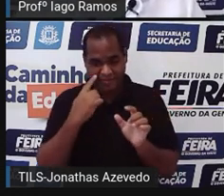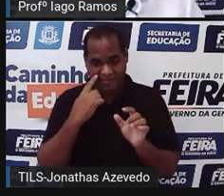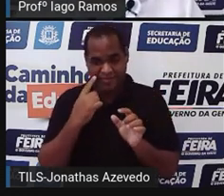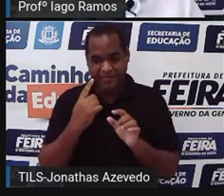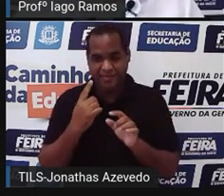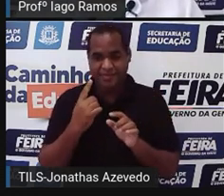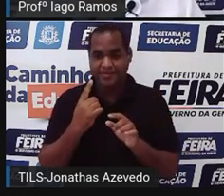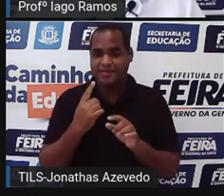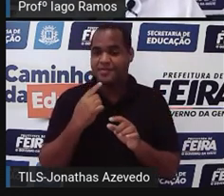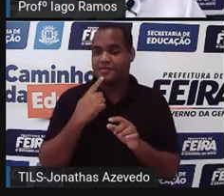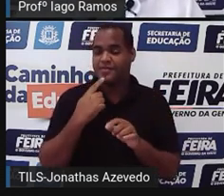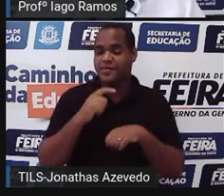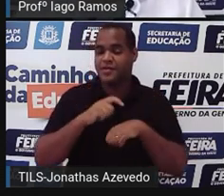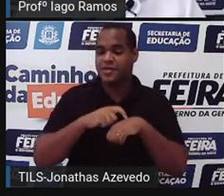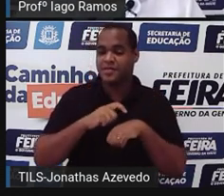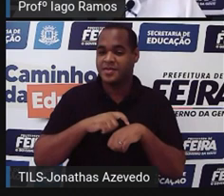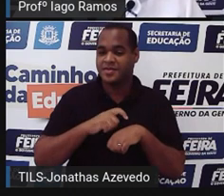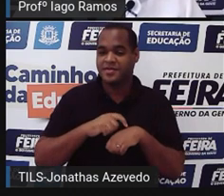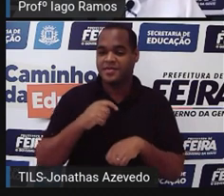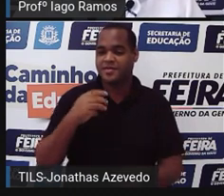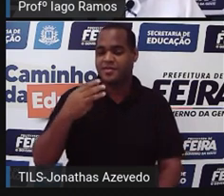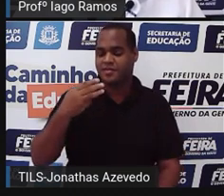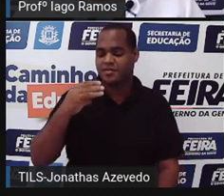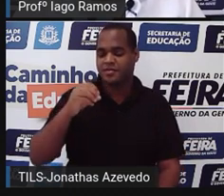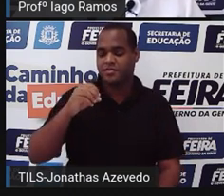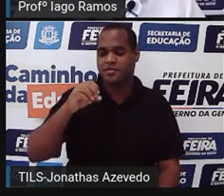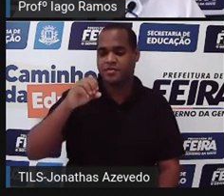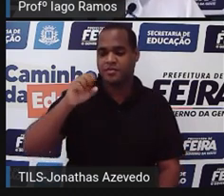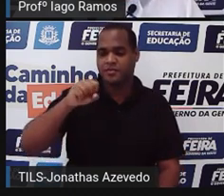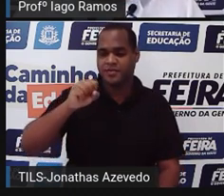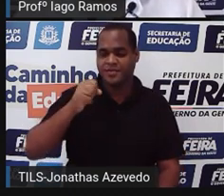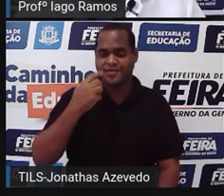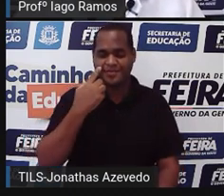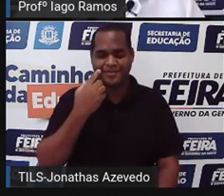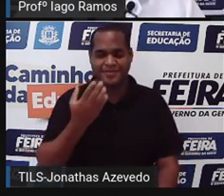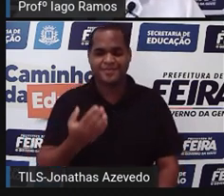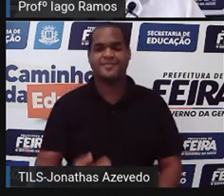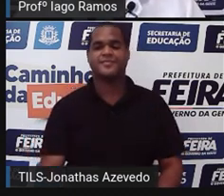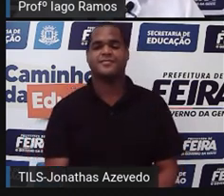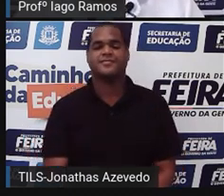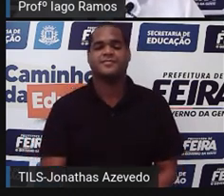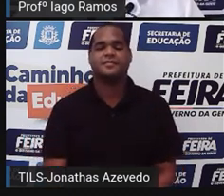também um tempinho aí para você encontrar a sua resposta, certo? 30 segundinhos.